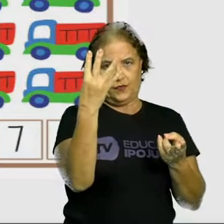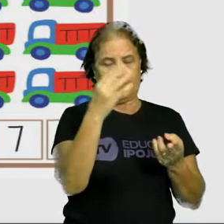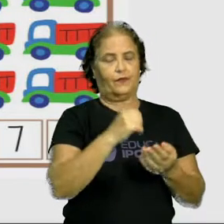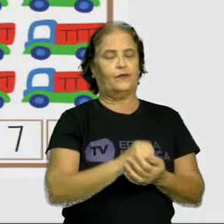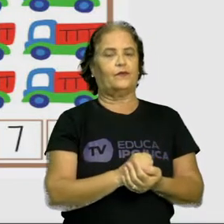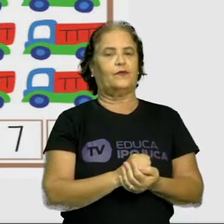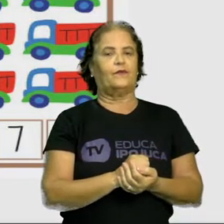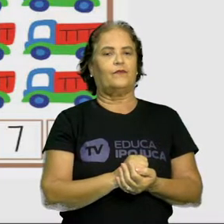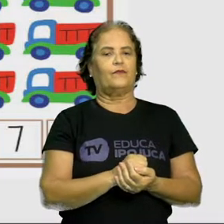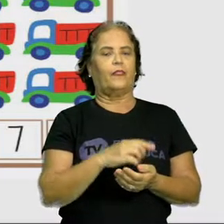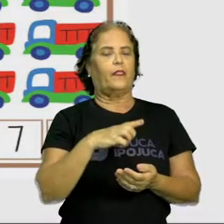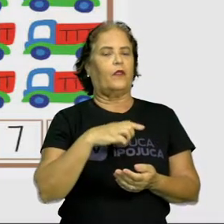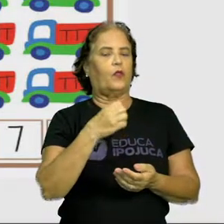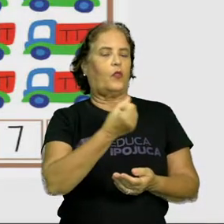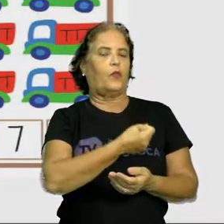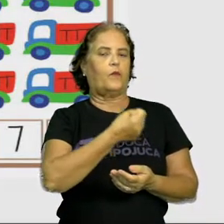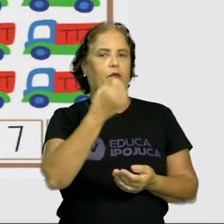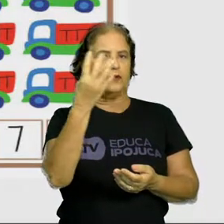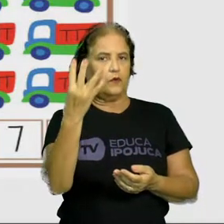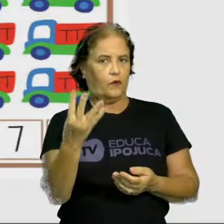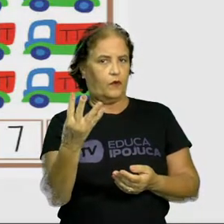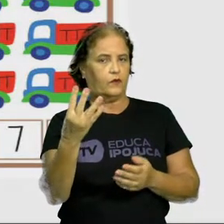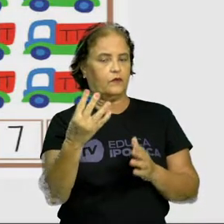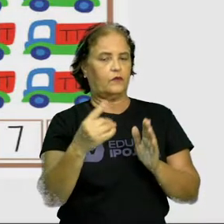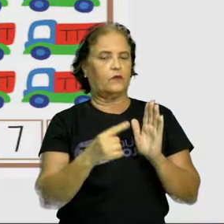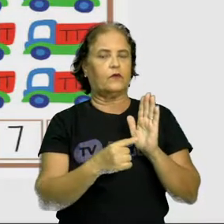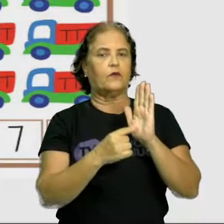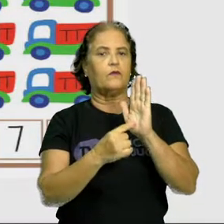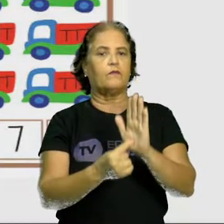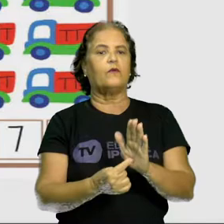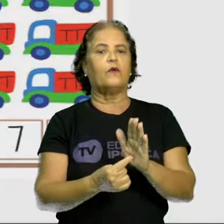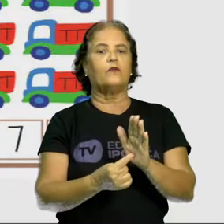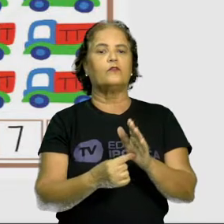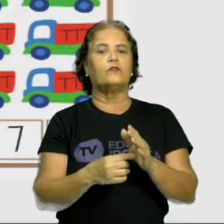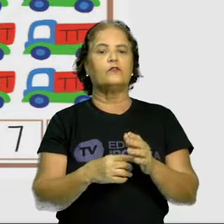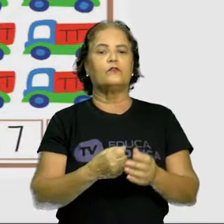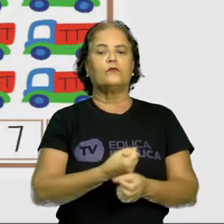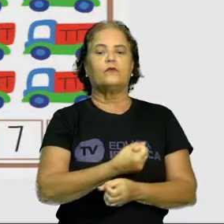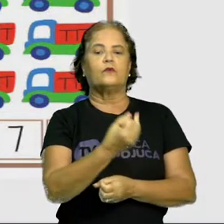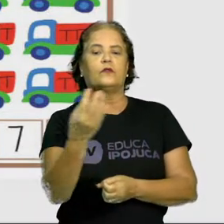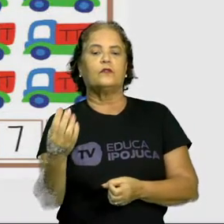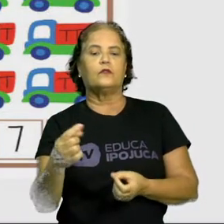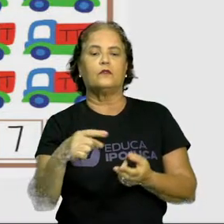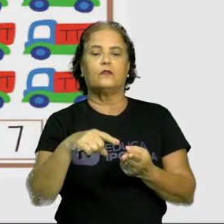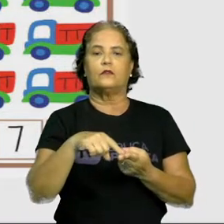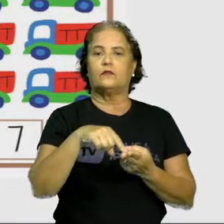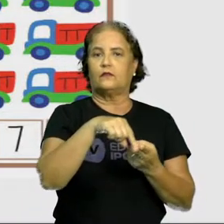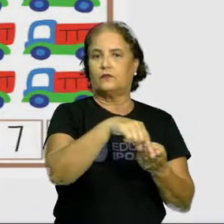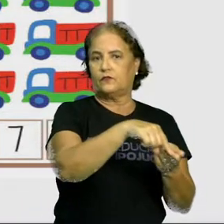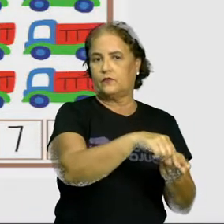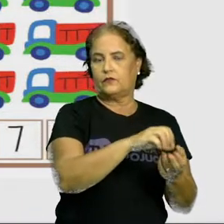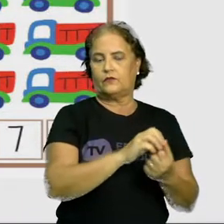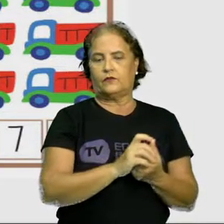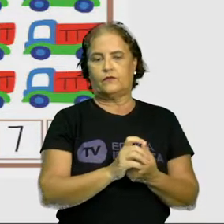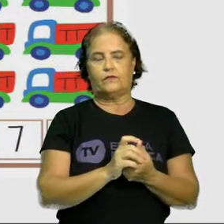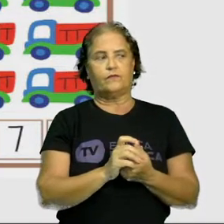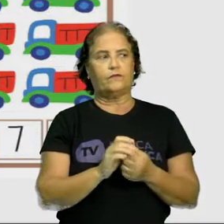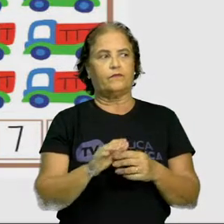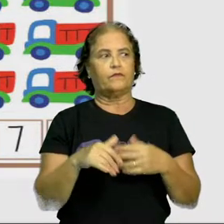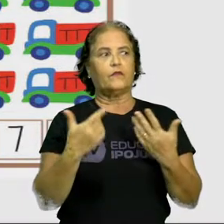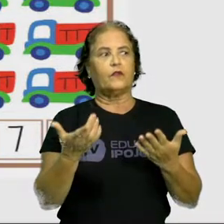está o numeral 4, que representa a quantidade de skates. Nós temos aqui